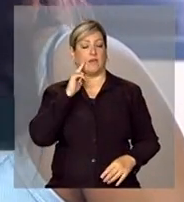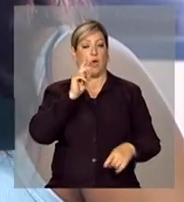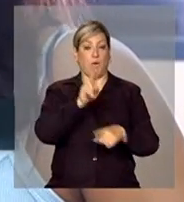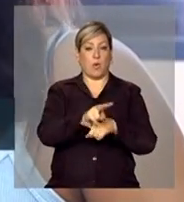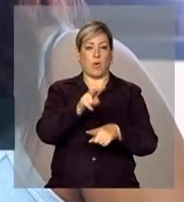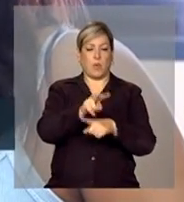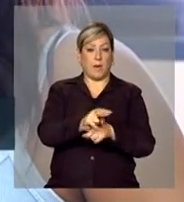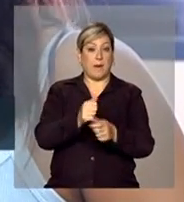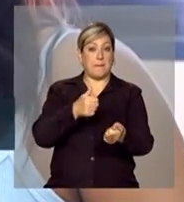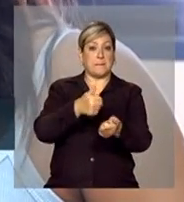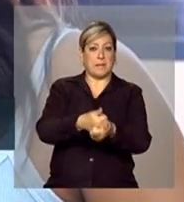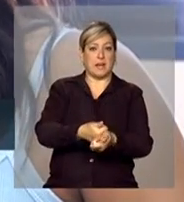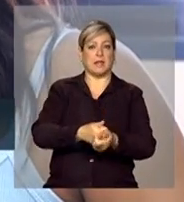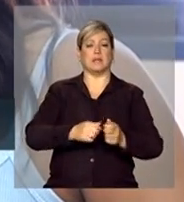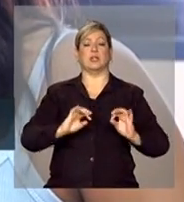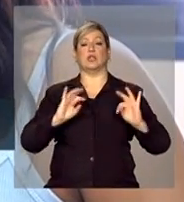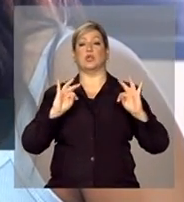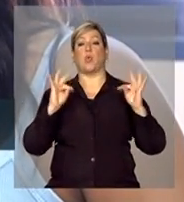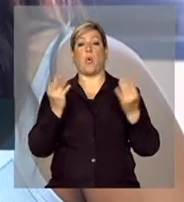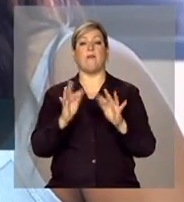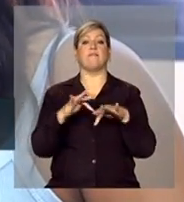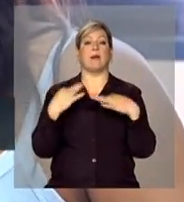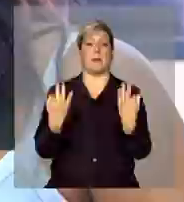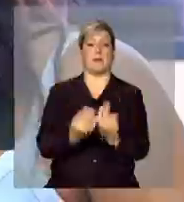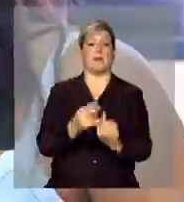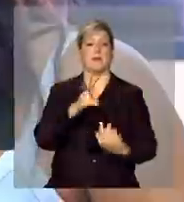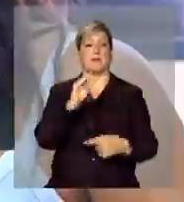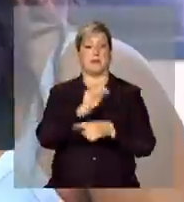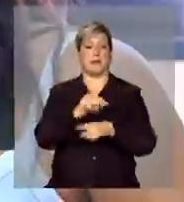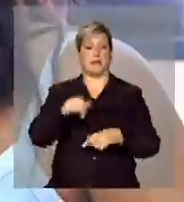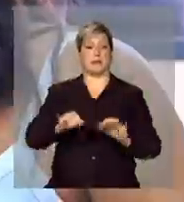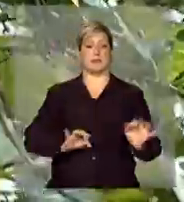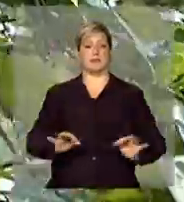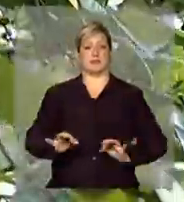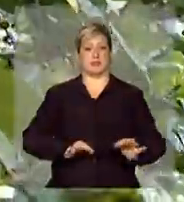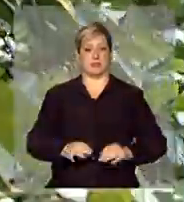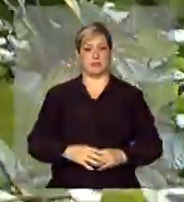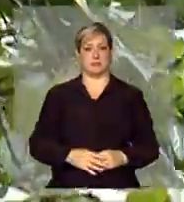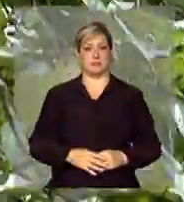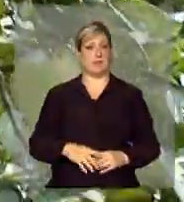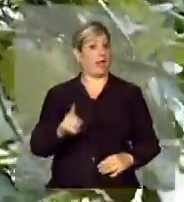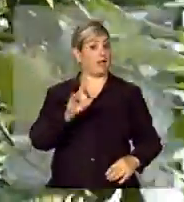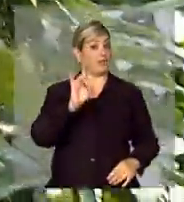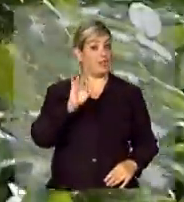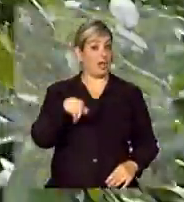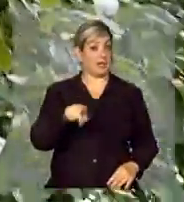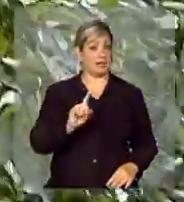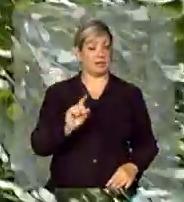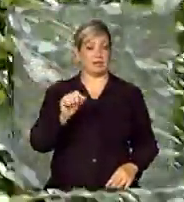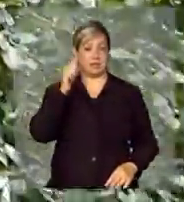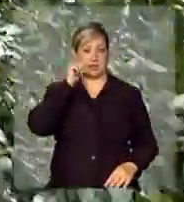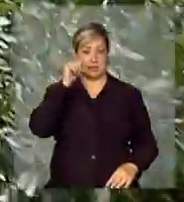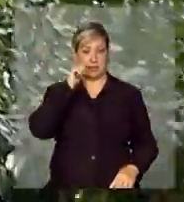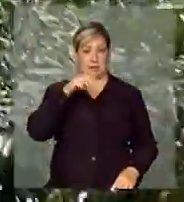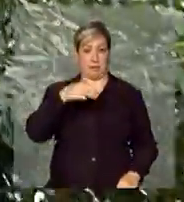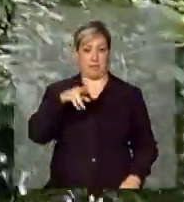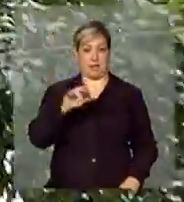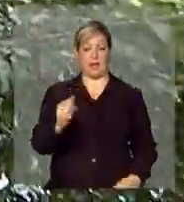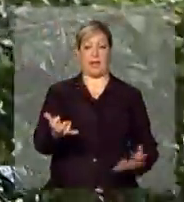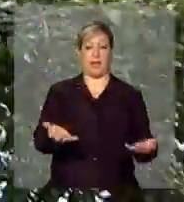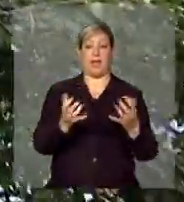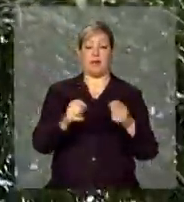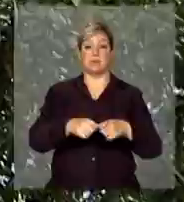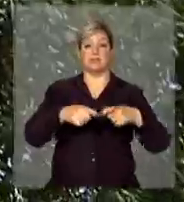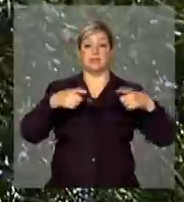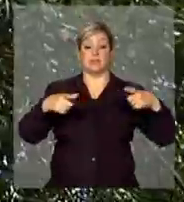de perto todas as famílias que vão estar sendo assistidas por esse projeto. E não é só isso. Dona Maria pretende aumentar